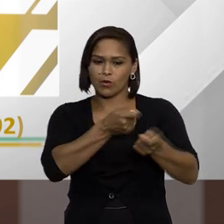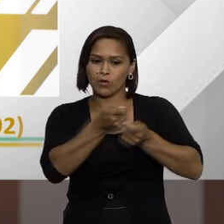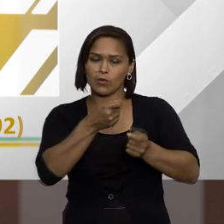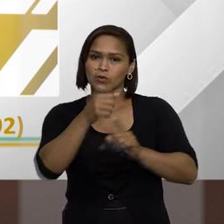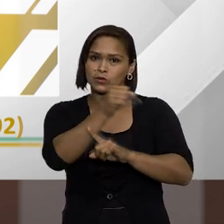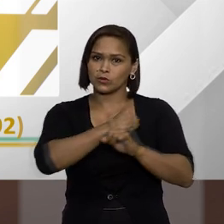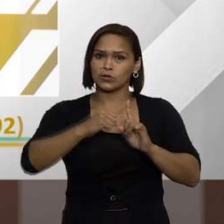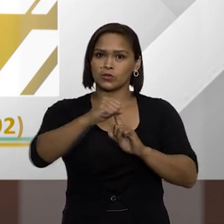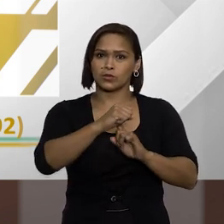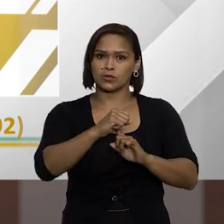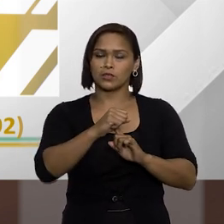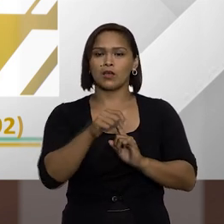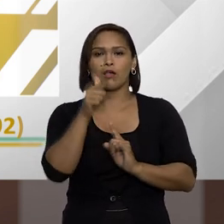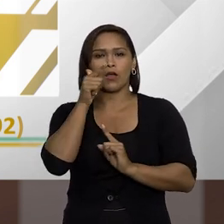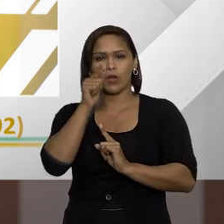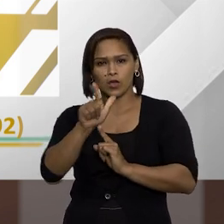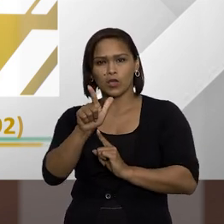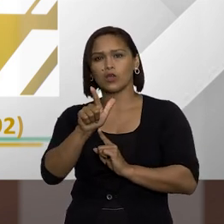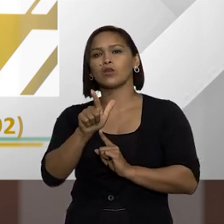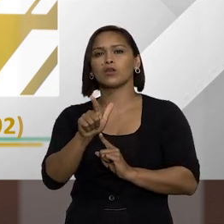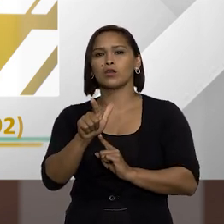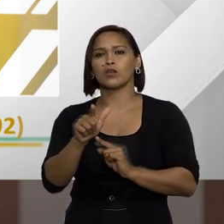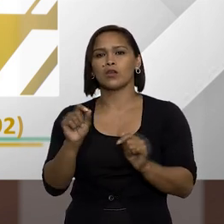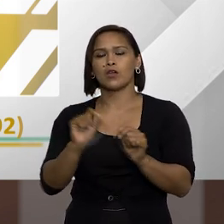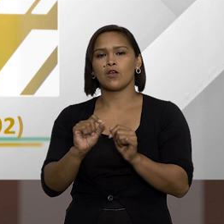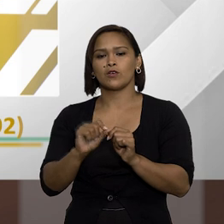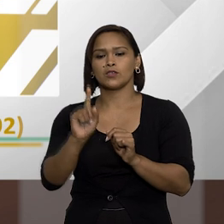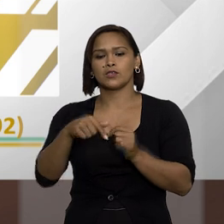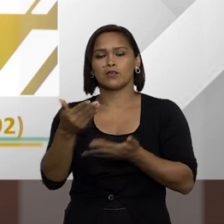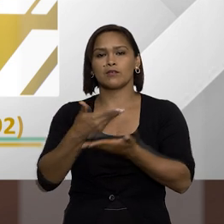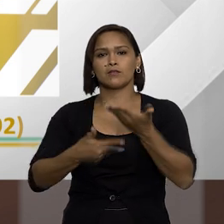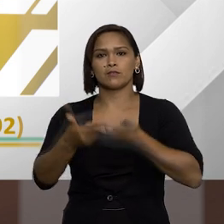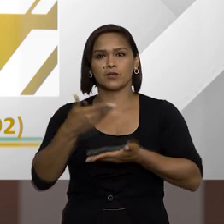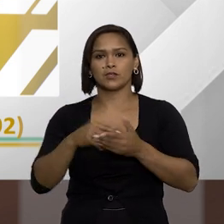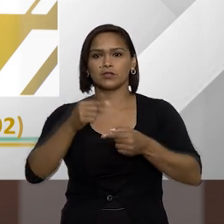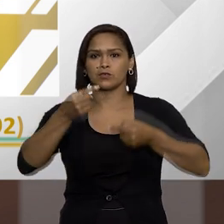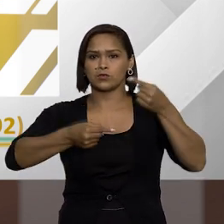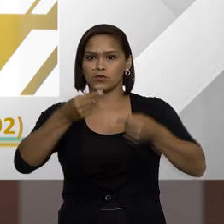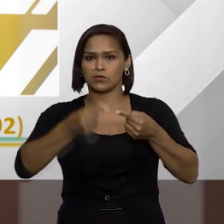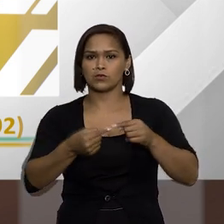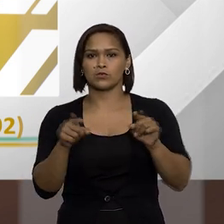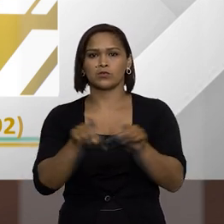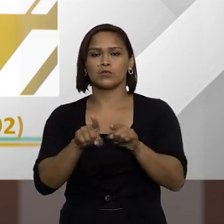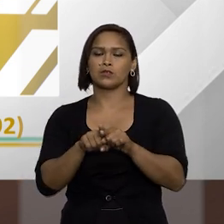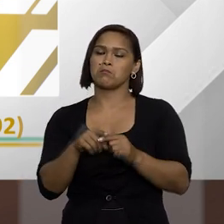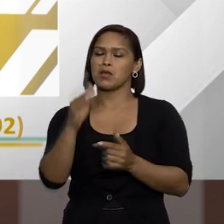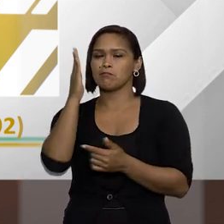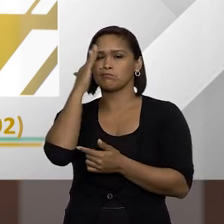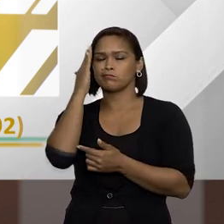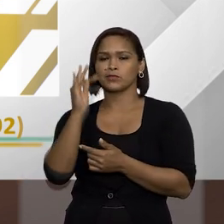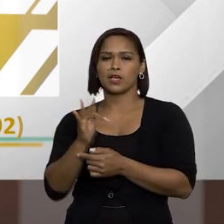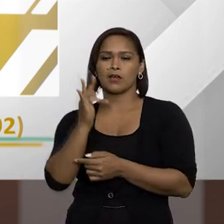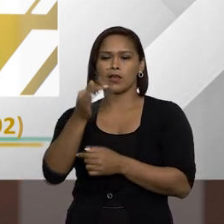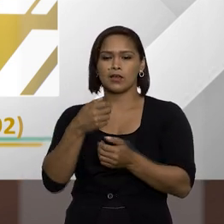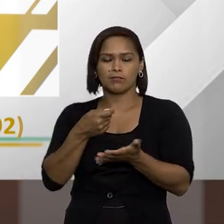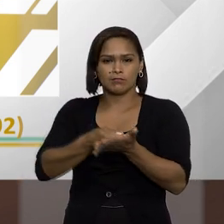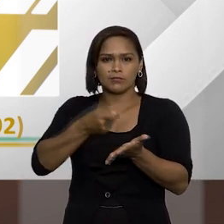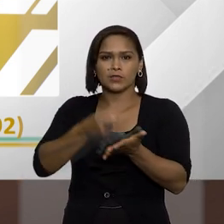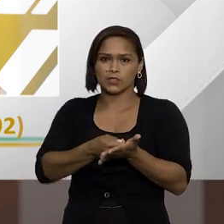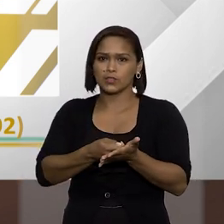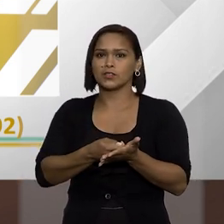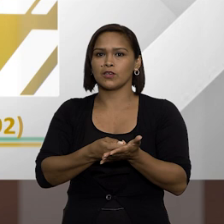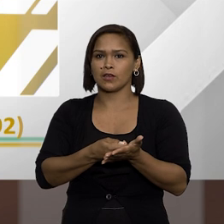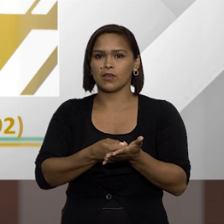controle social e consigam de algum modo participar dessas discussões e quem sabe pressionar